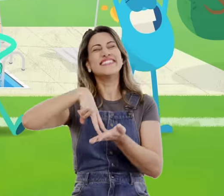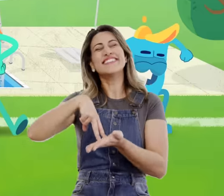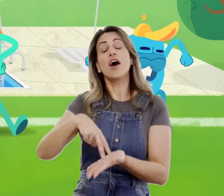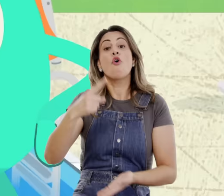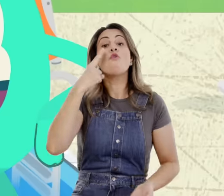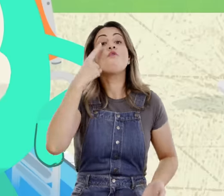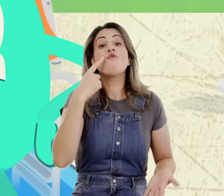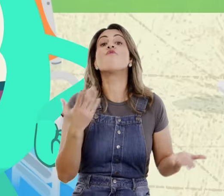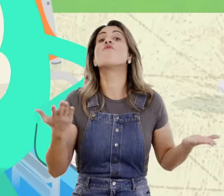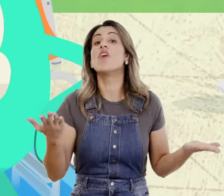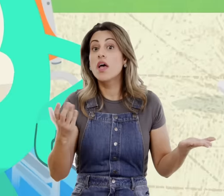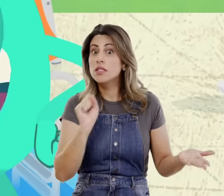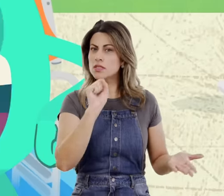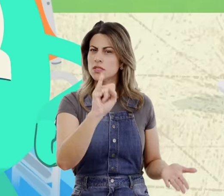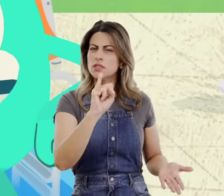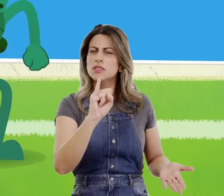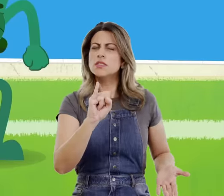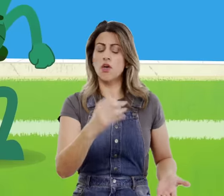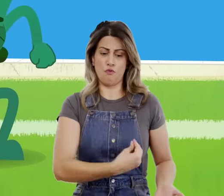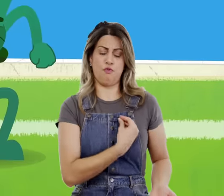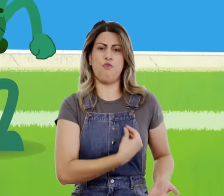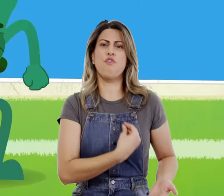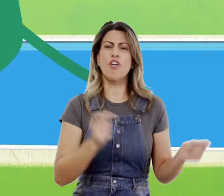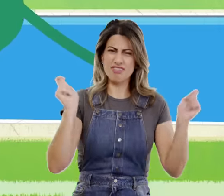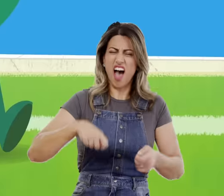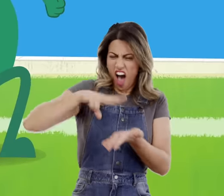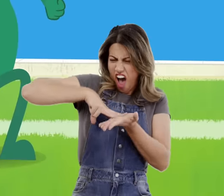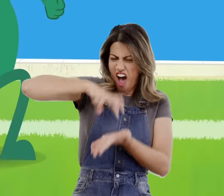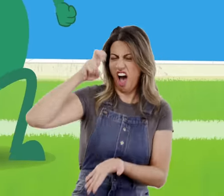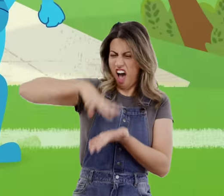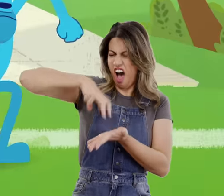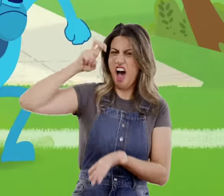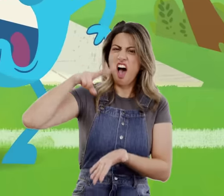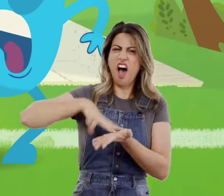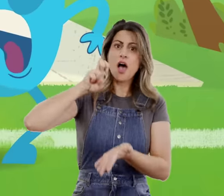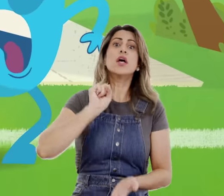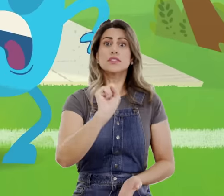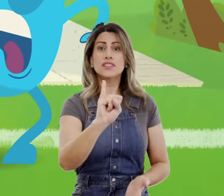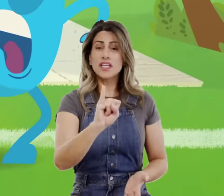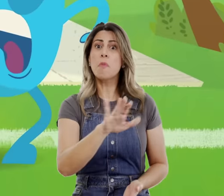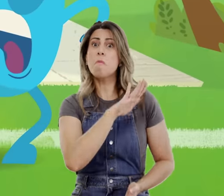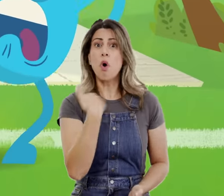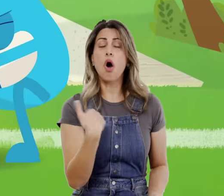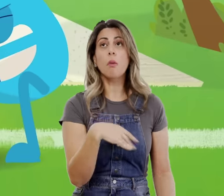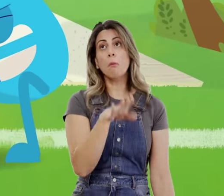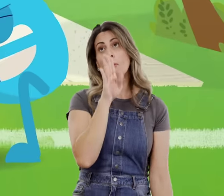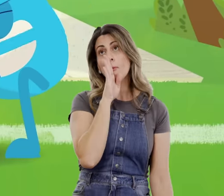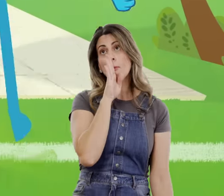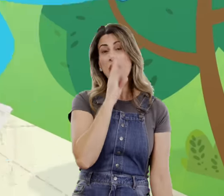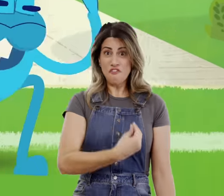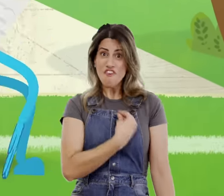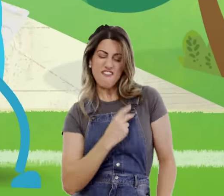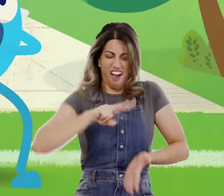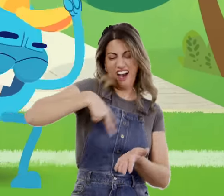Agora eu quero ver Quem tá vivo alto pular Quem tá morto nem se mexe Quem tá